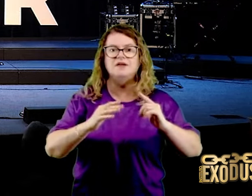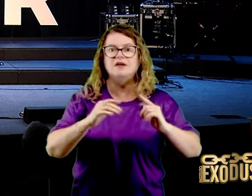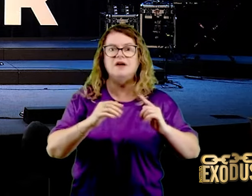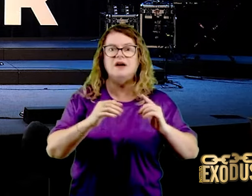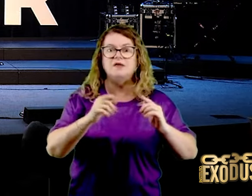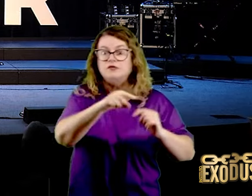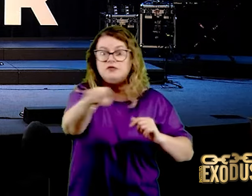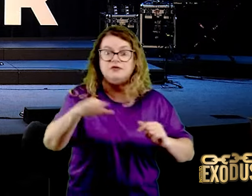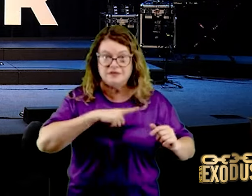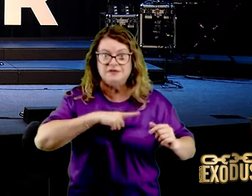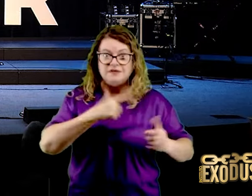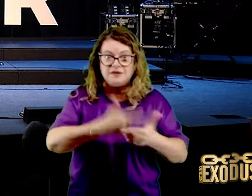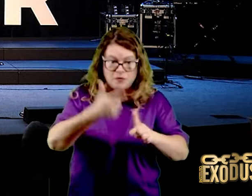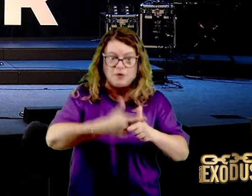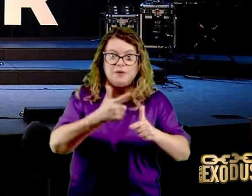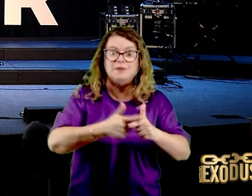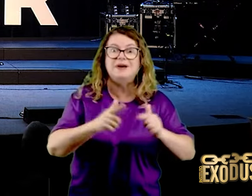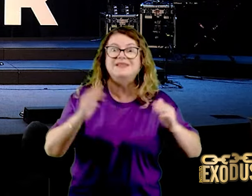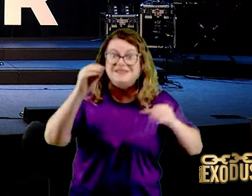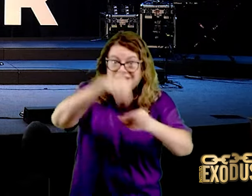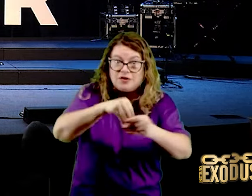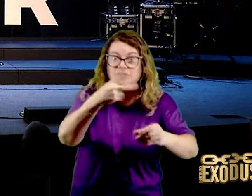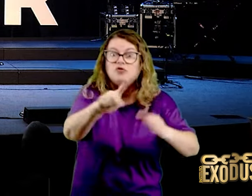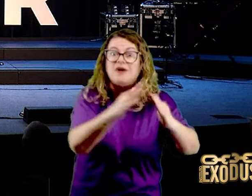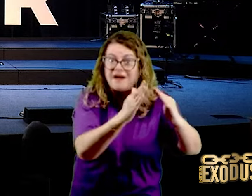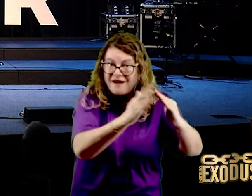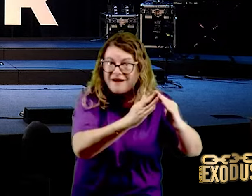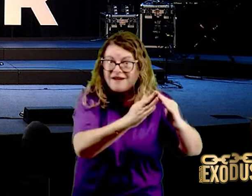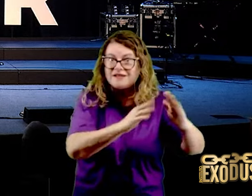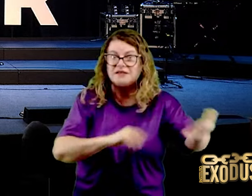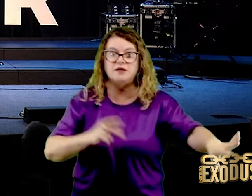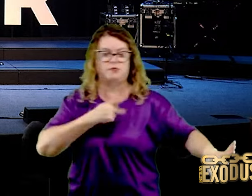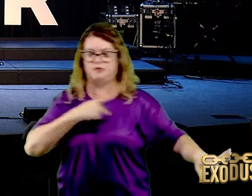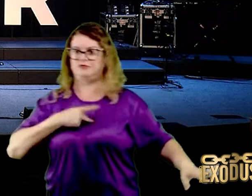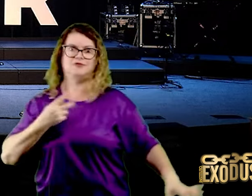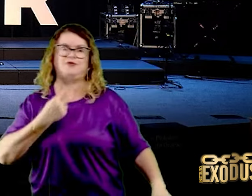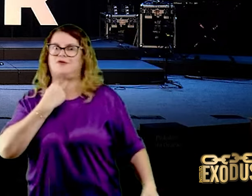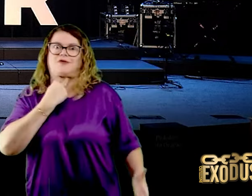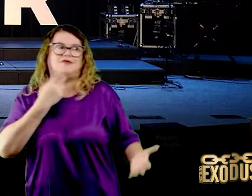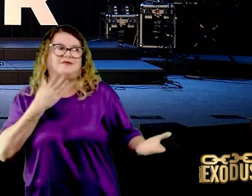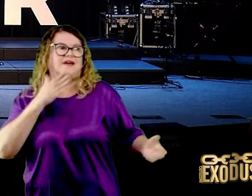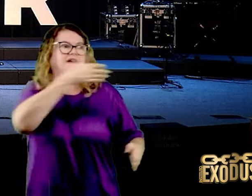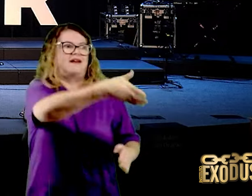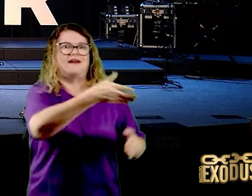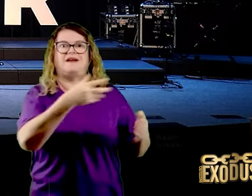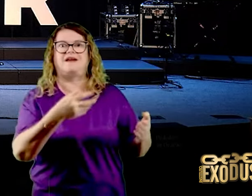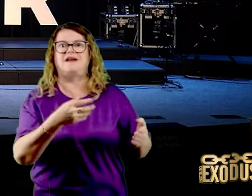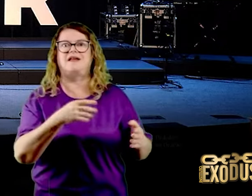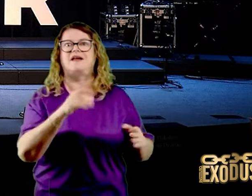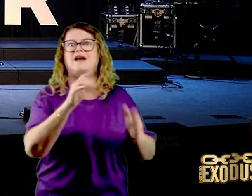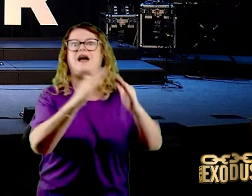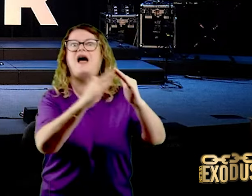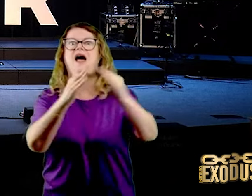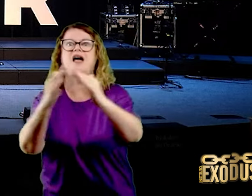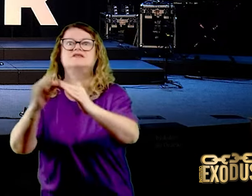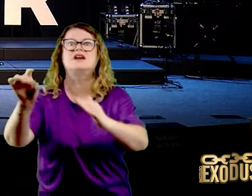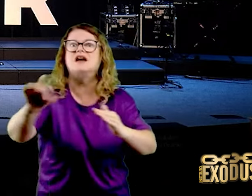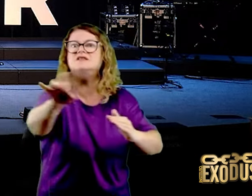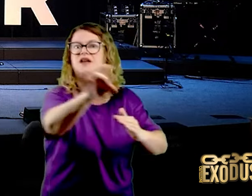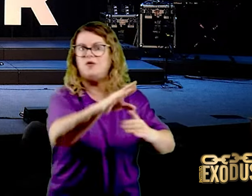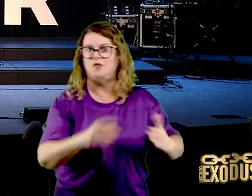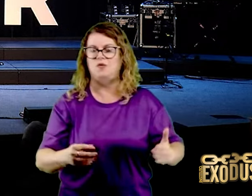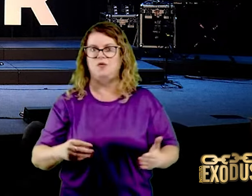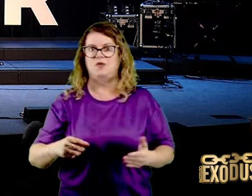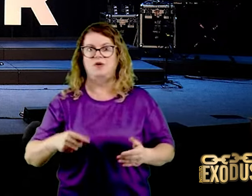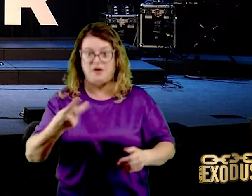consegue estar lá, porque o pastor é um. Hoje, nossa igreja tem 1.700 membros. Você imagina? Como é que eu vou dar conta de 1.700